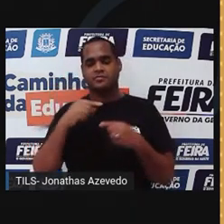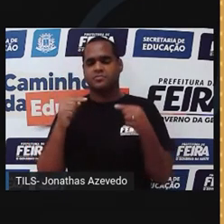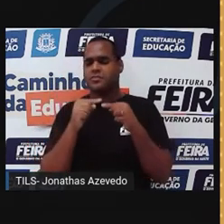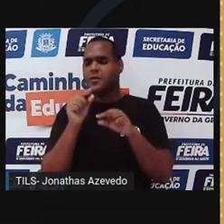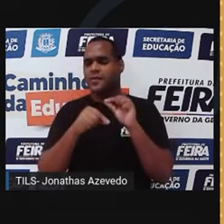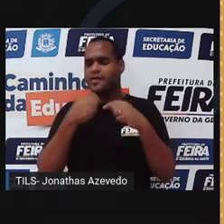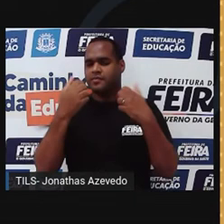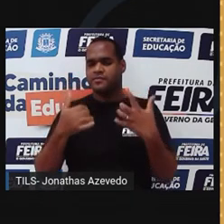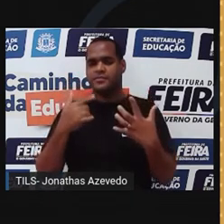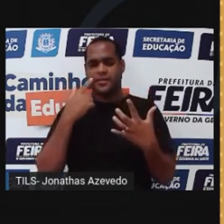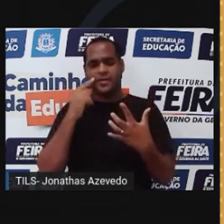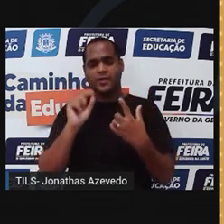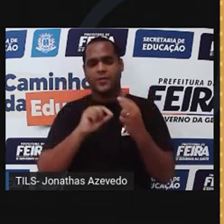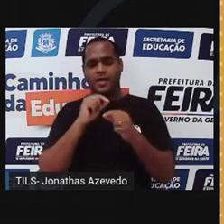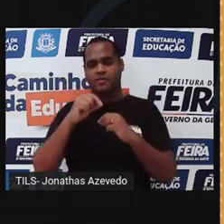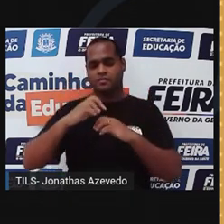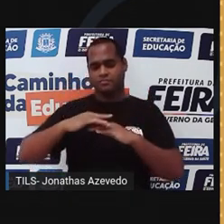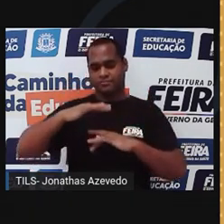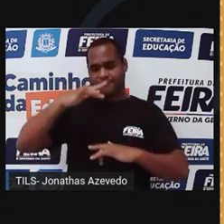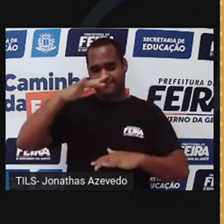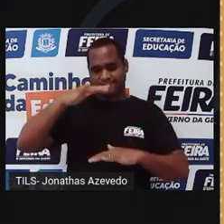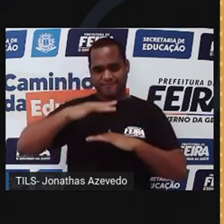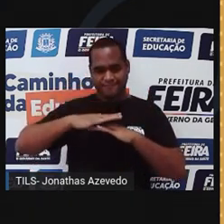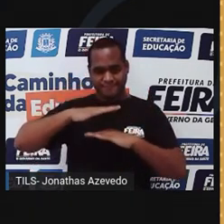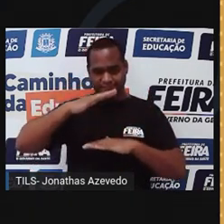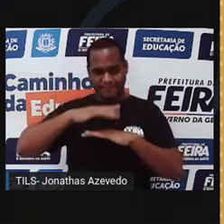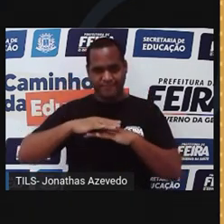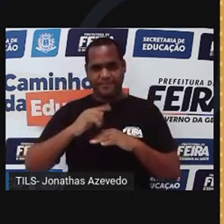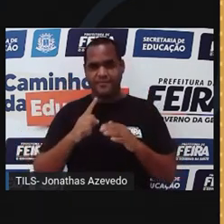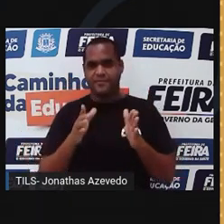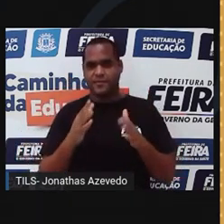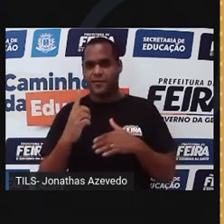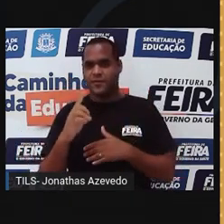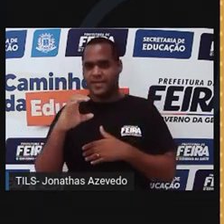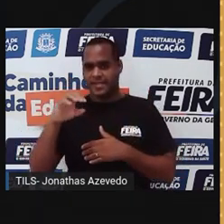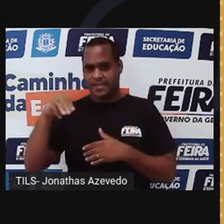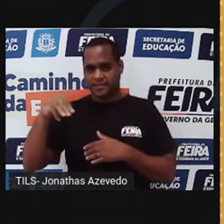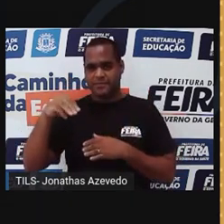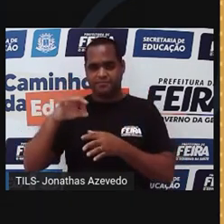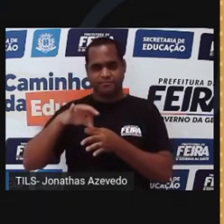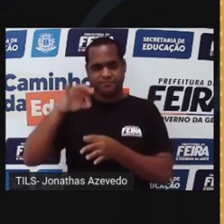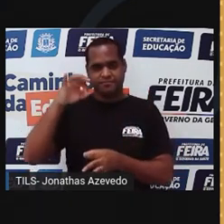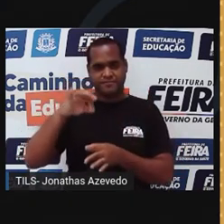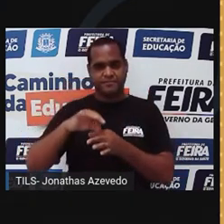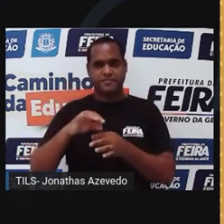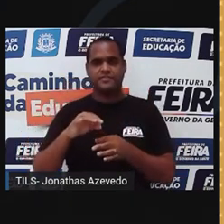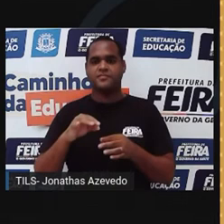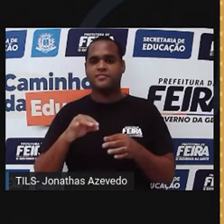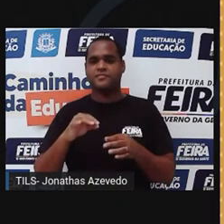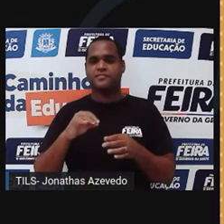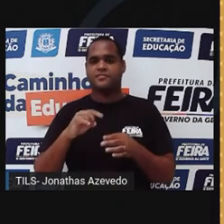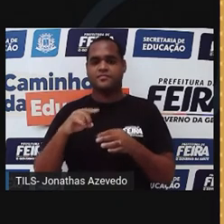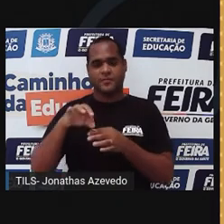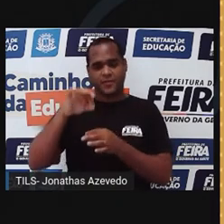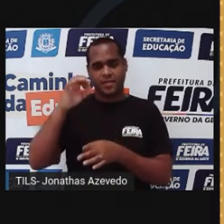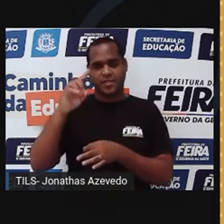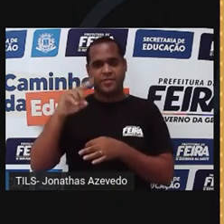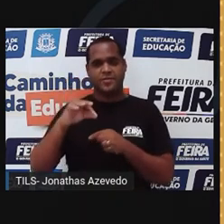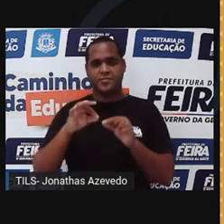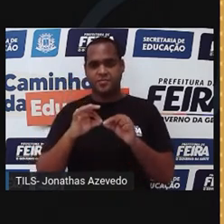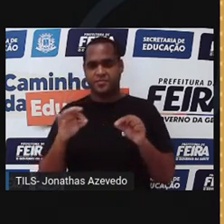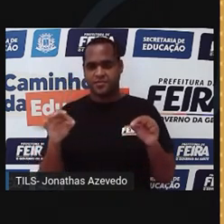como se tivéssemos uma pequena caixinha com um centímetro de largura, um centímetro de altura